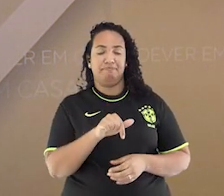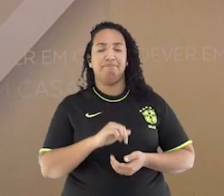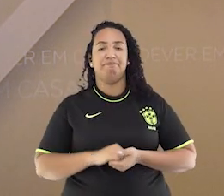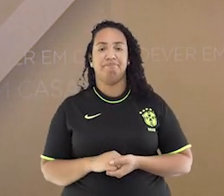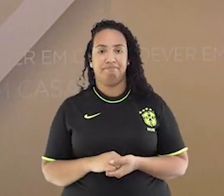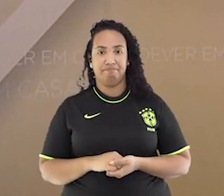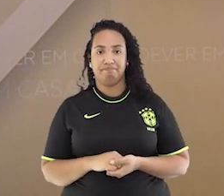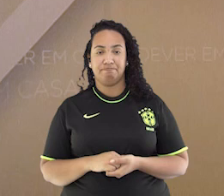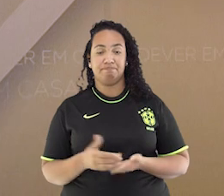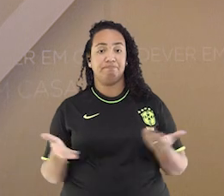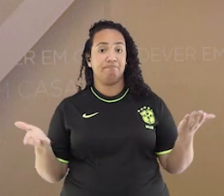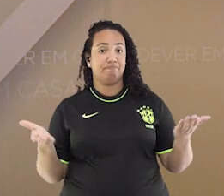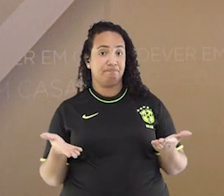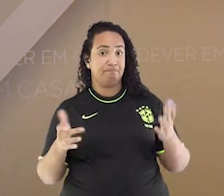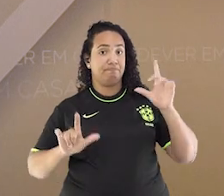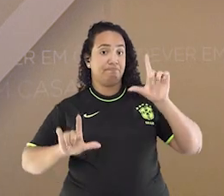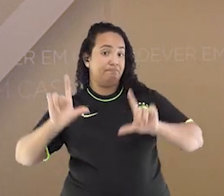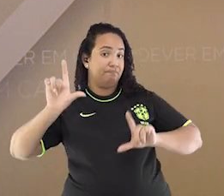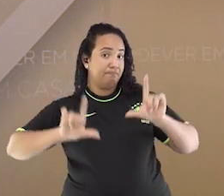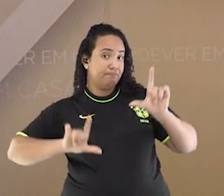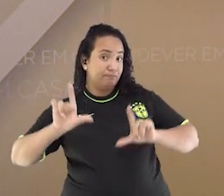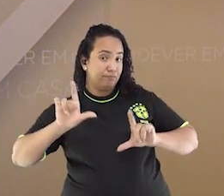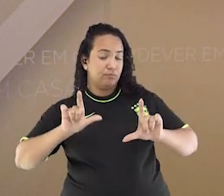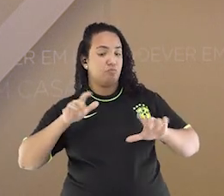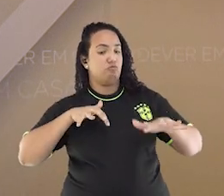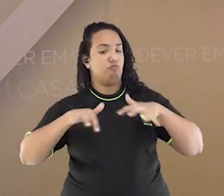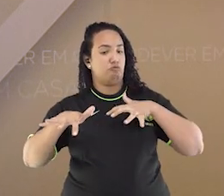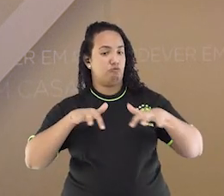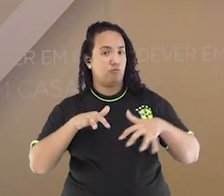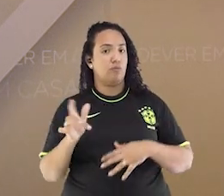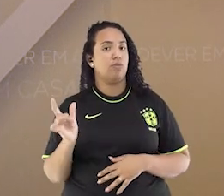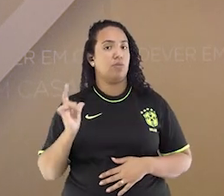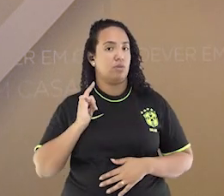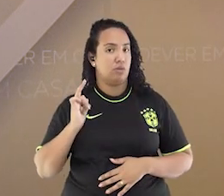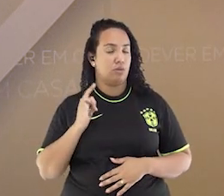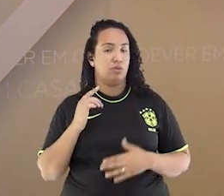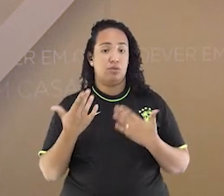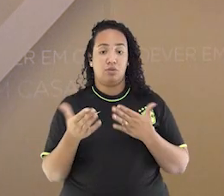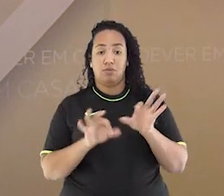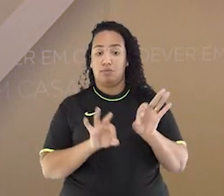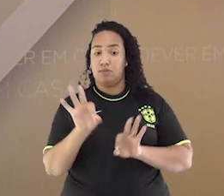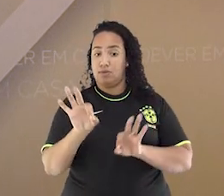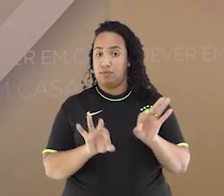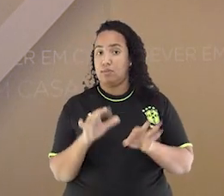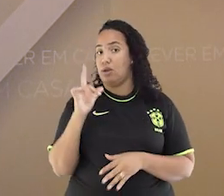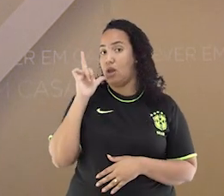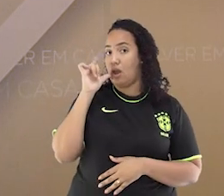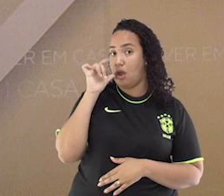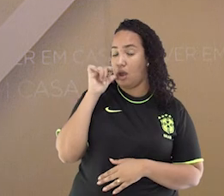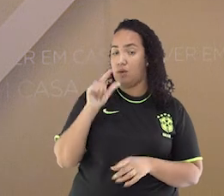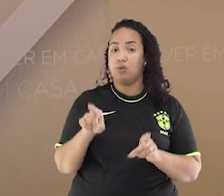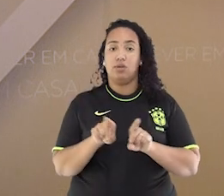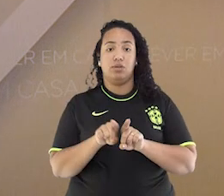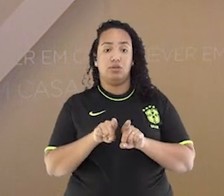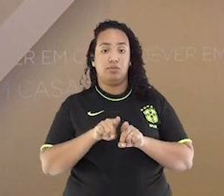Nosso programa vai ser bem movimentado, então separe sua garrafa de água e uma toalha.